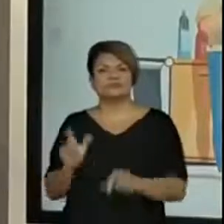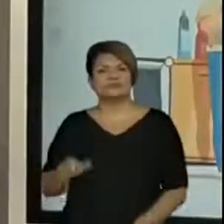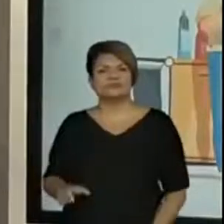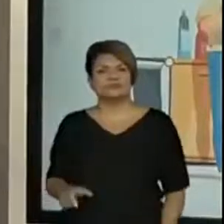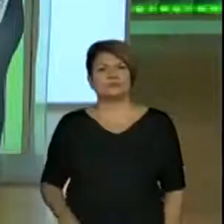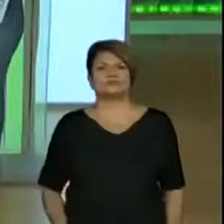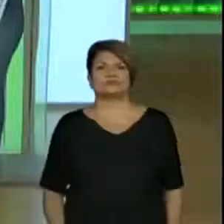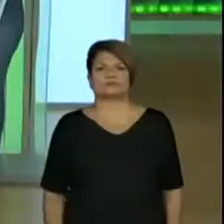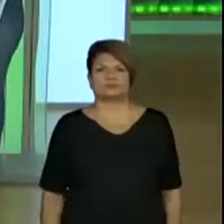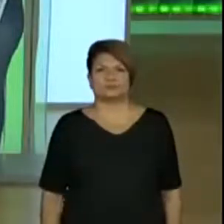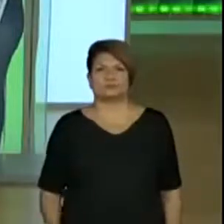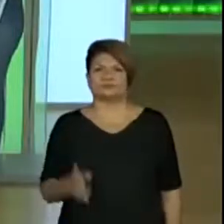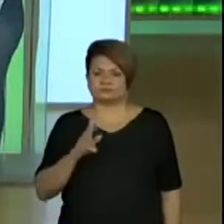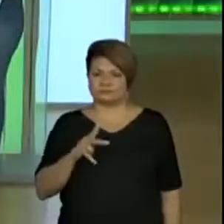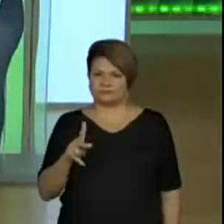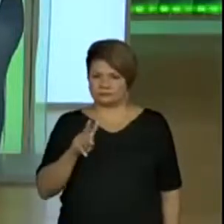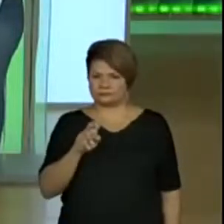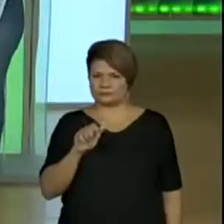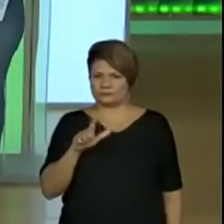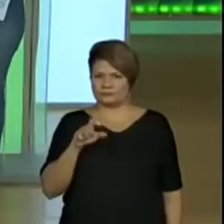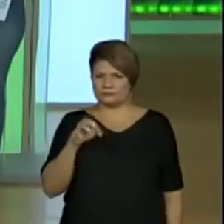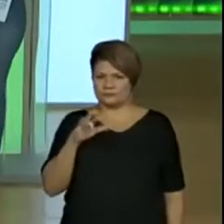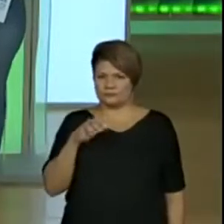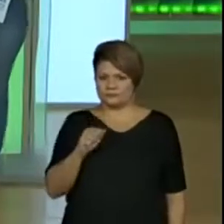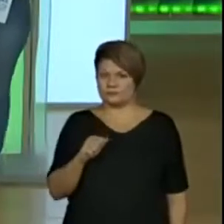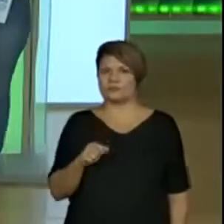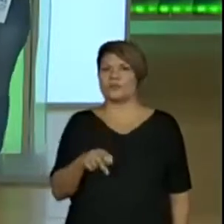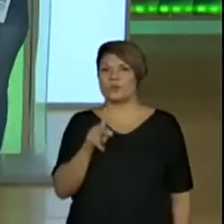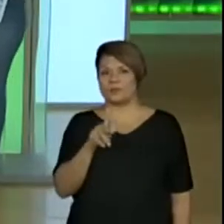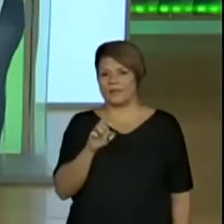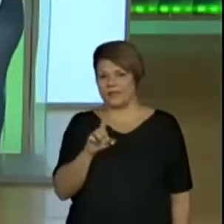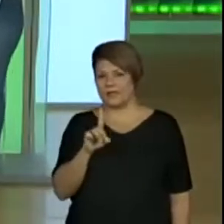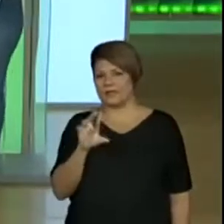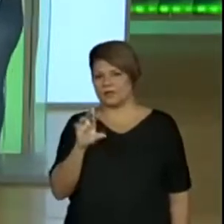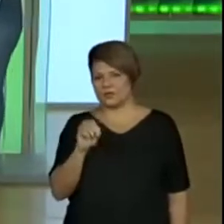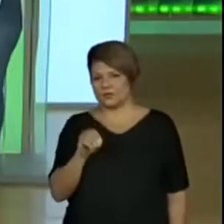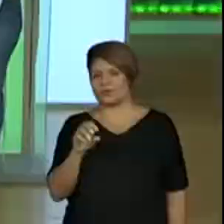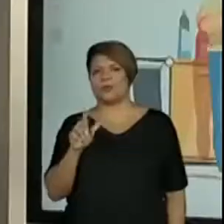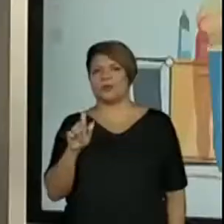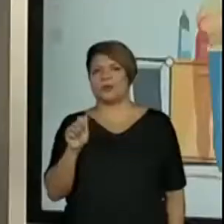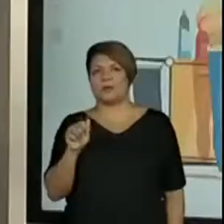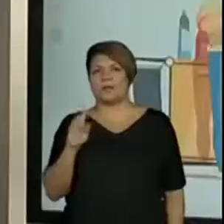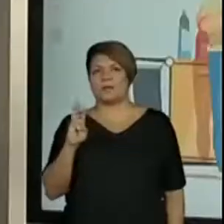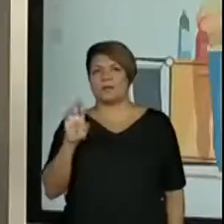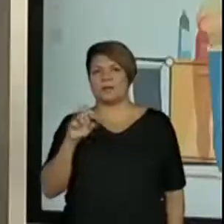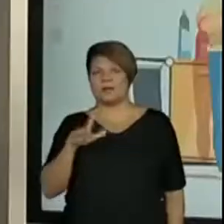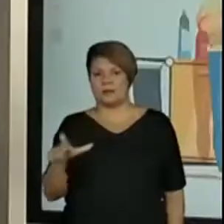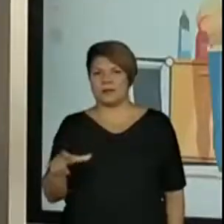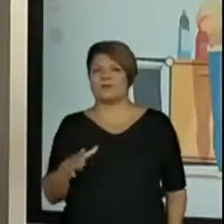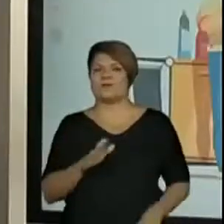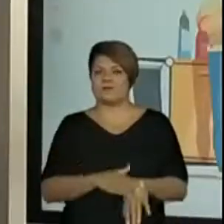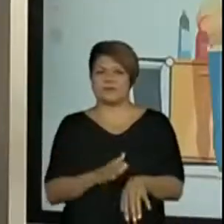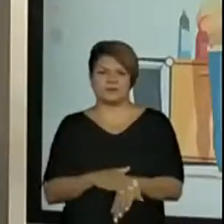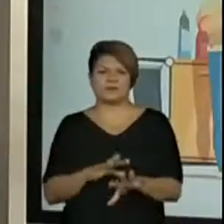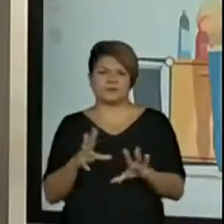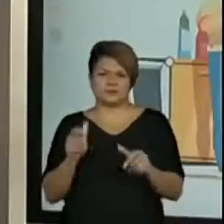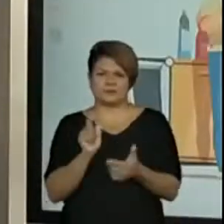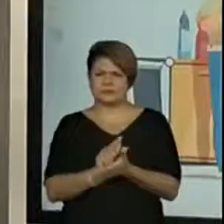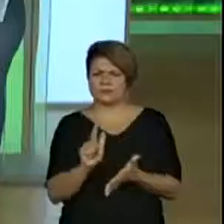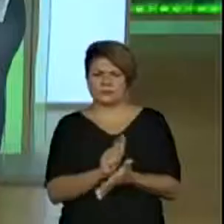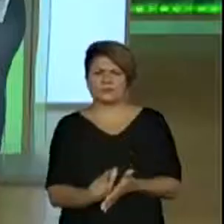A professora Valéria falou que o aluno dela, o Pedro Gabriel, está acertando tudo. Isso aí, Pedro Gabriel. Parabéns. Muito bem.